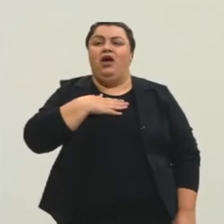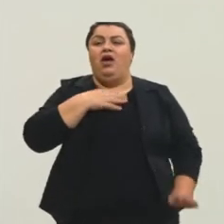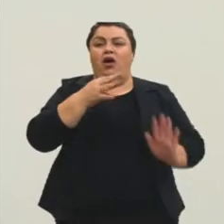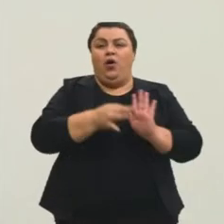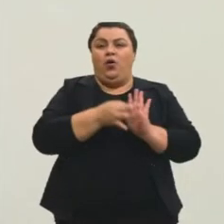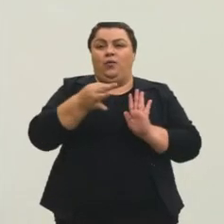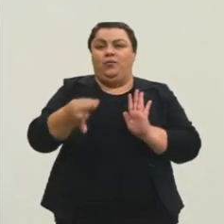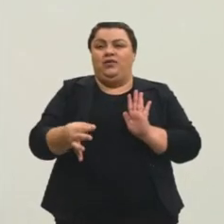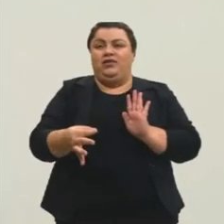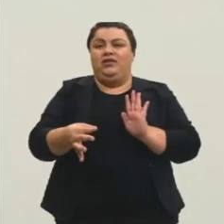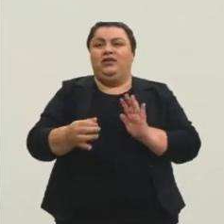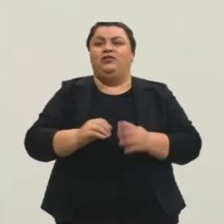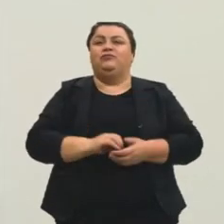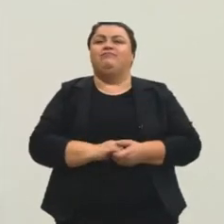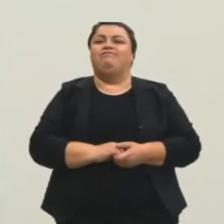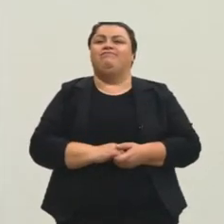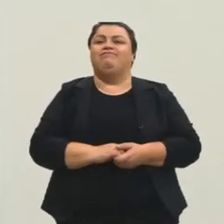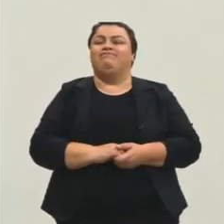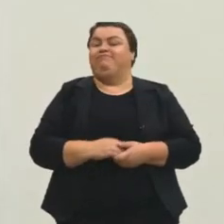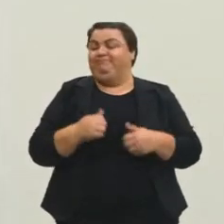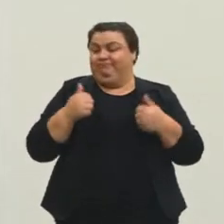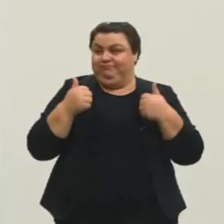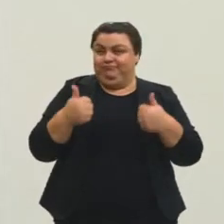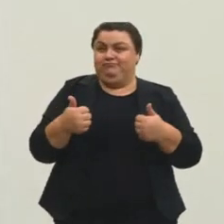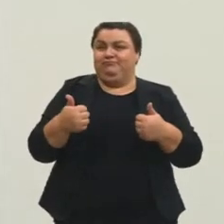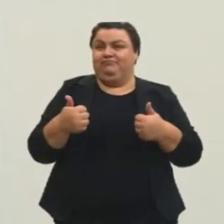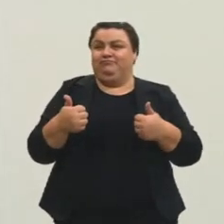opinião. É isso aí, meus queridões.